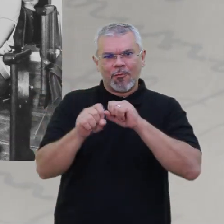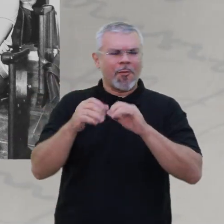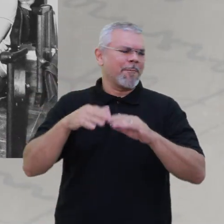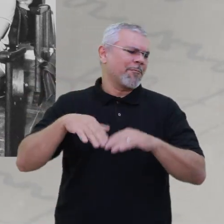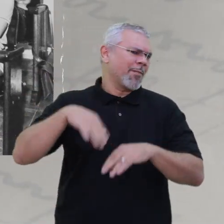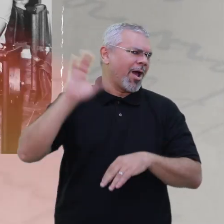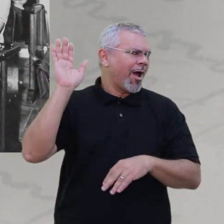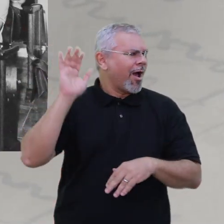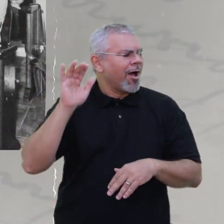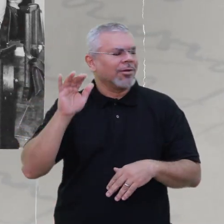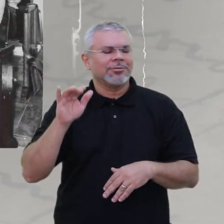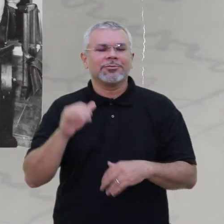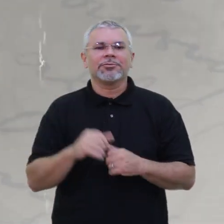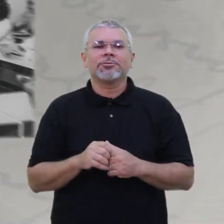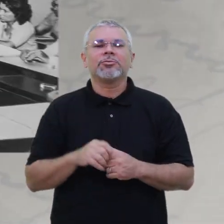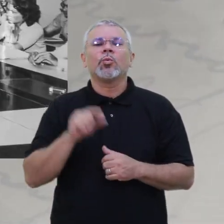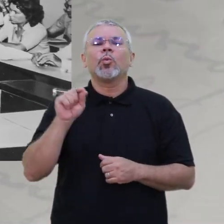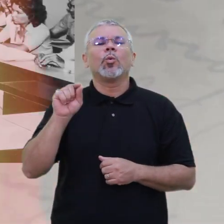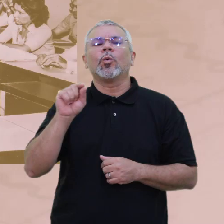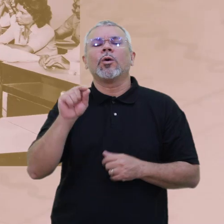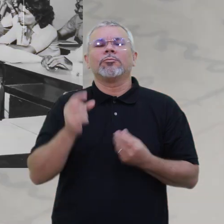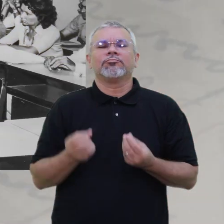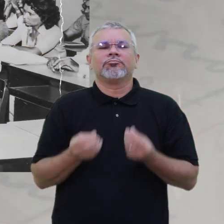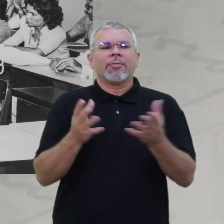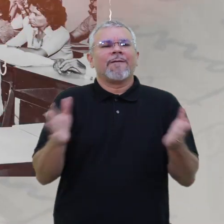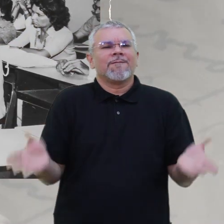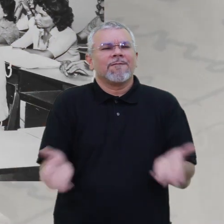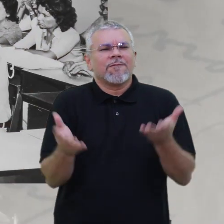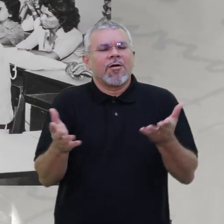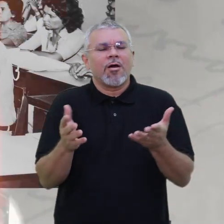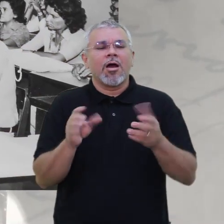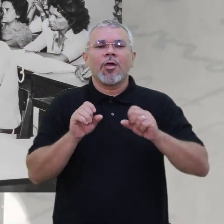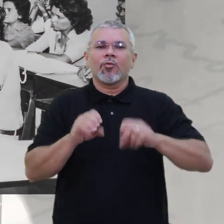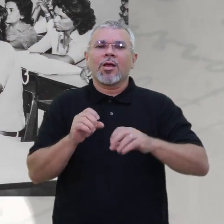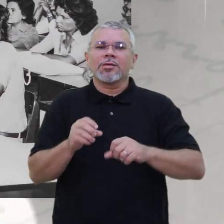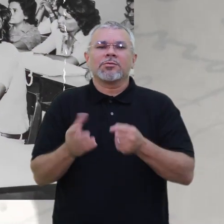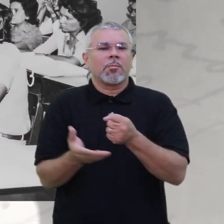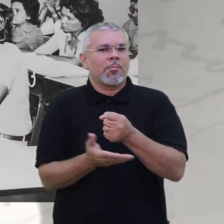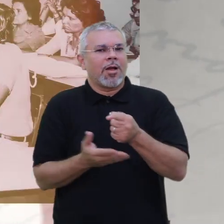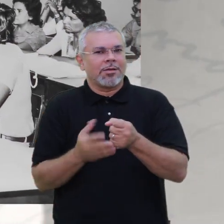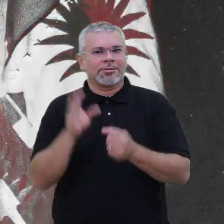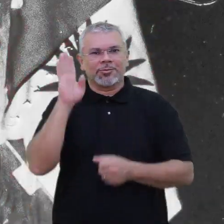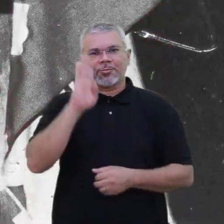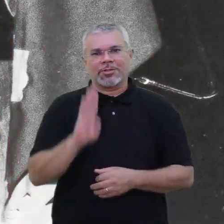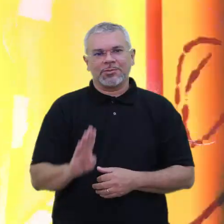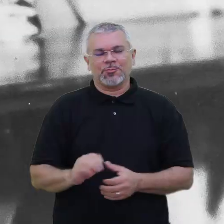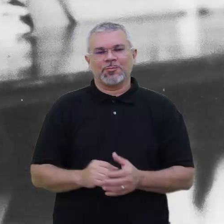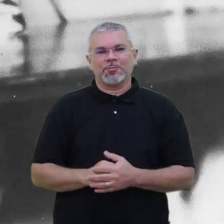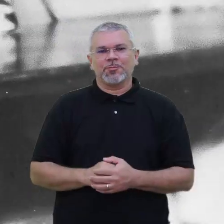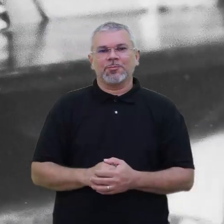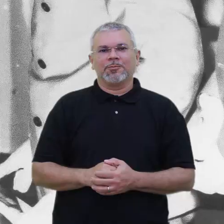formados, com a missão de contribuir com o fortalecimento da educação básica brasileira.